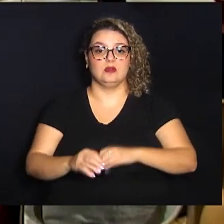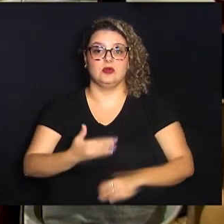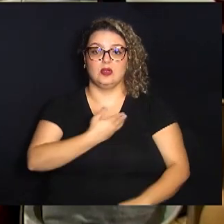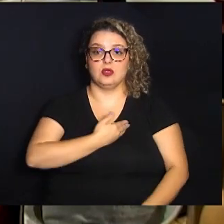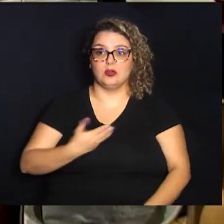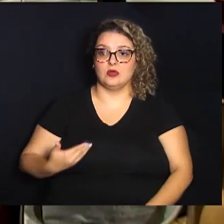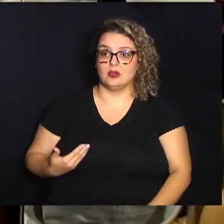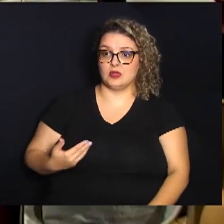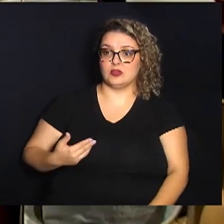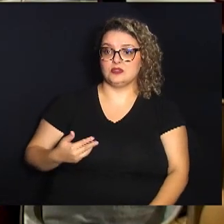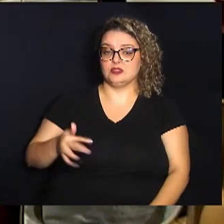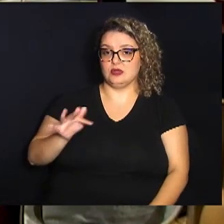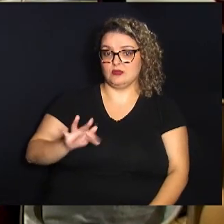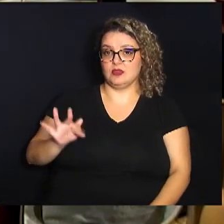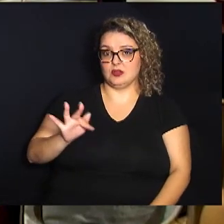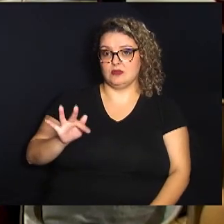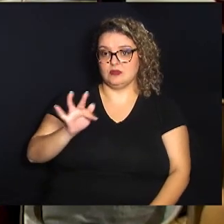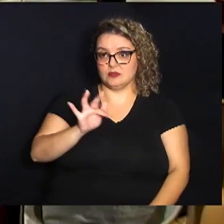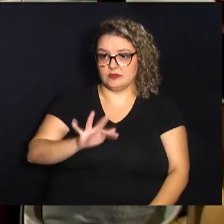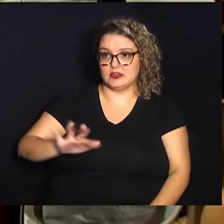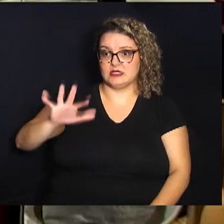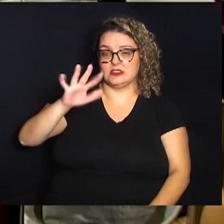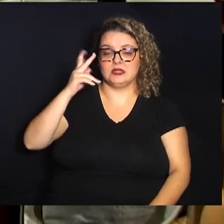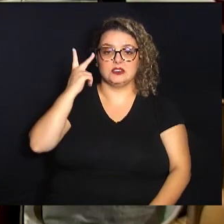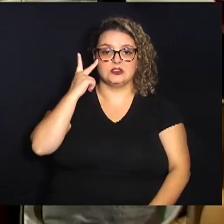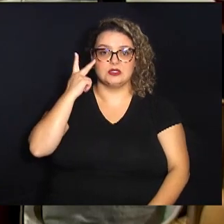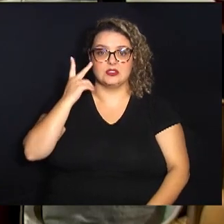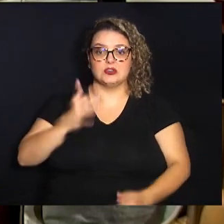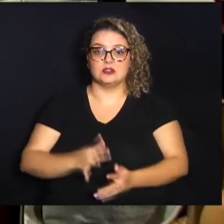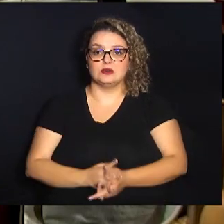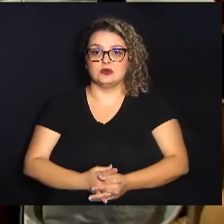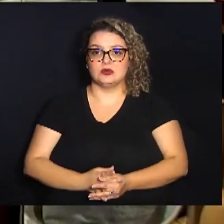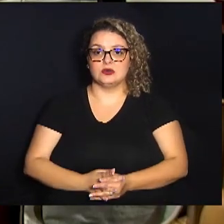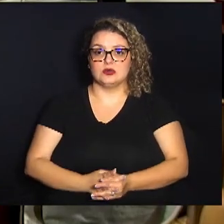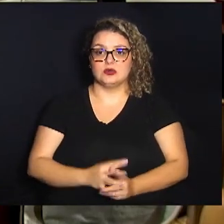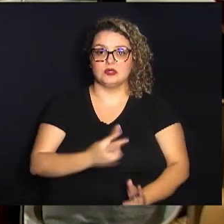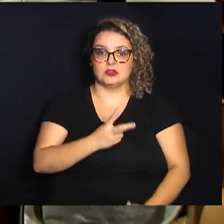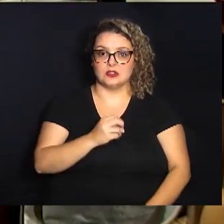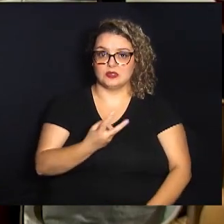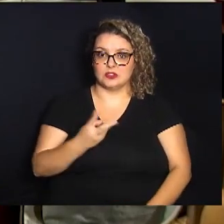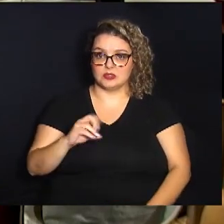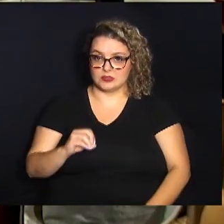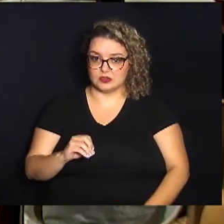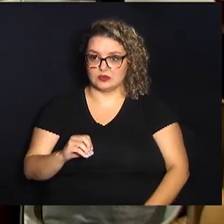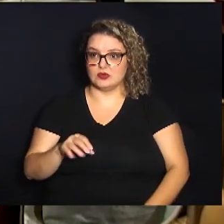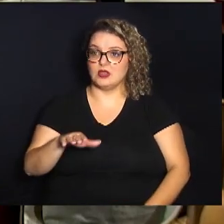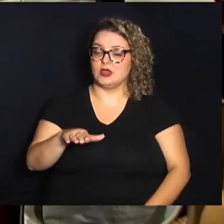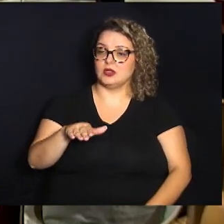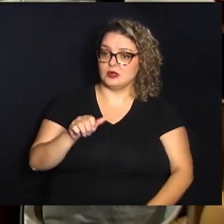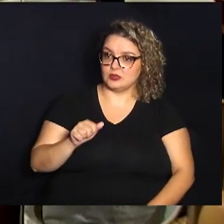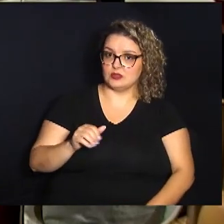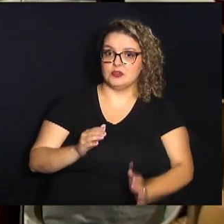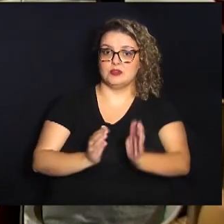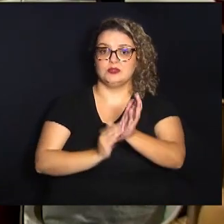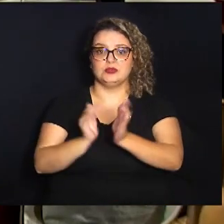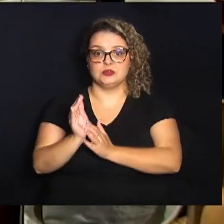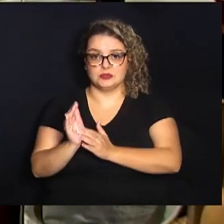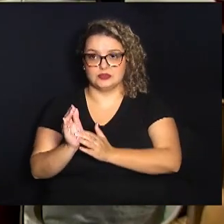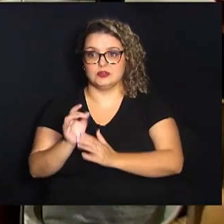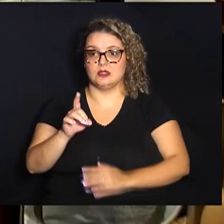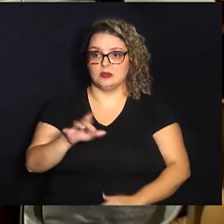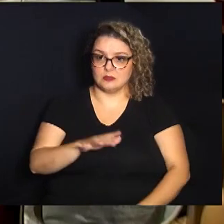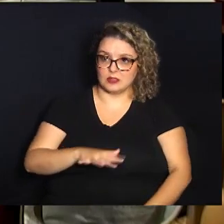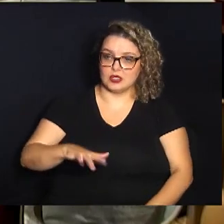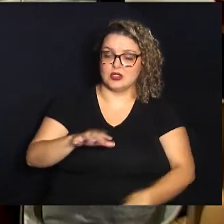Universidade Federal de São Paulo em 2020 foi convocado no concurso público para diretor